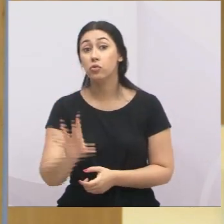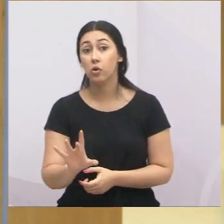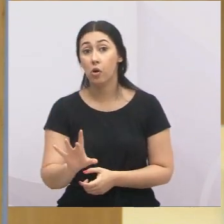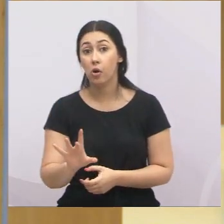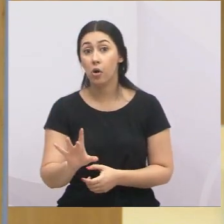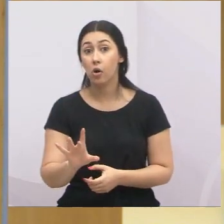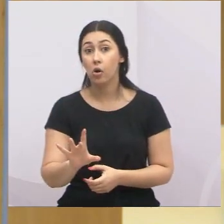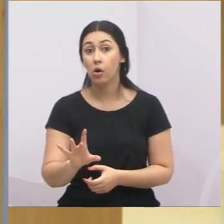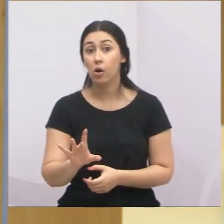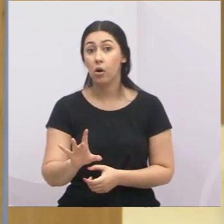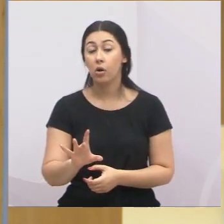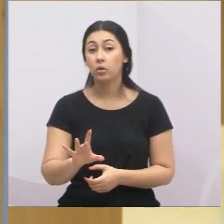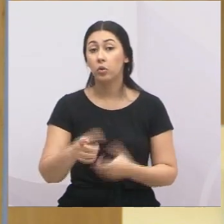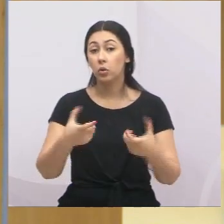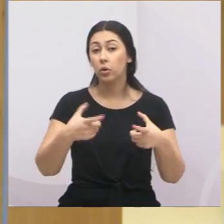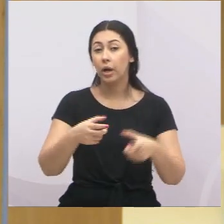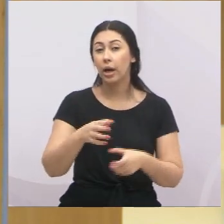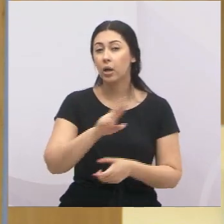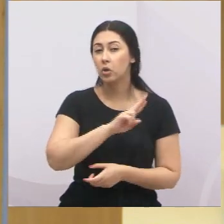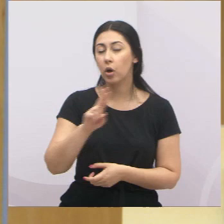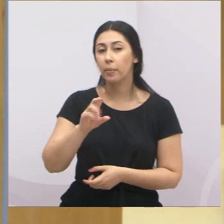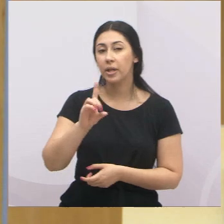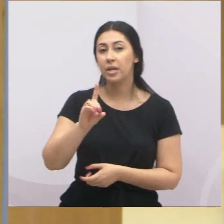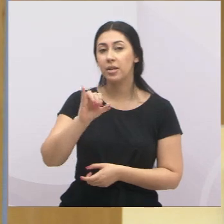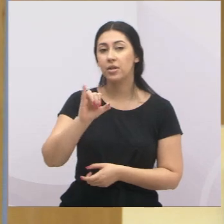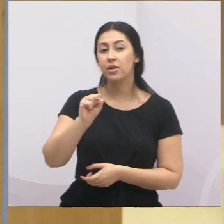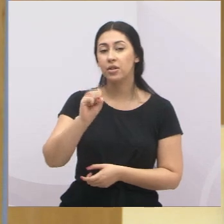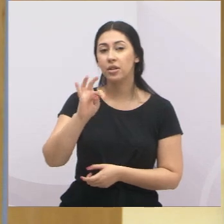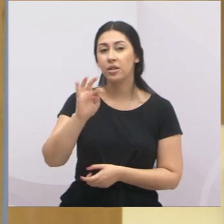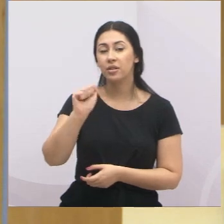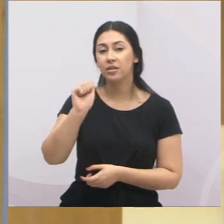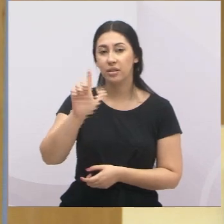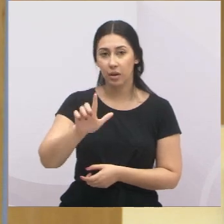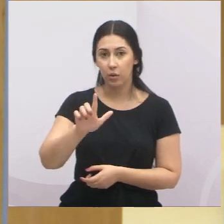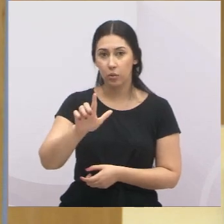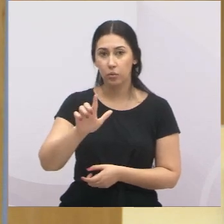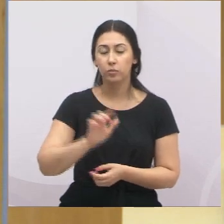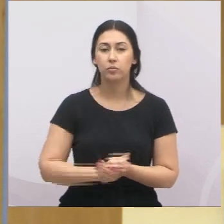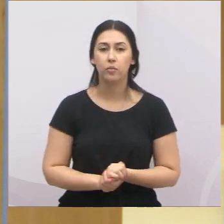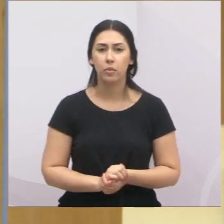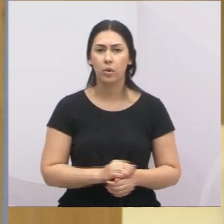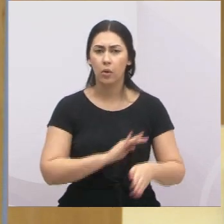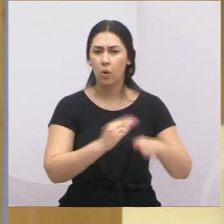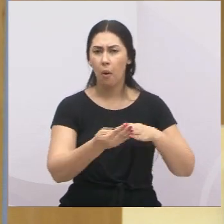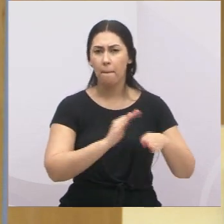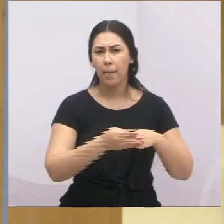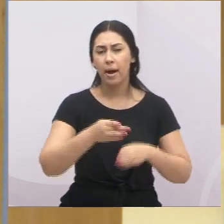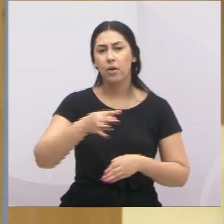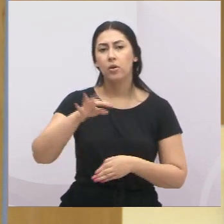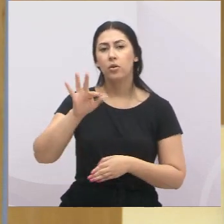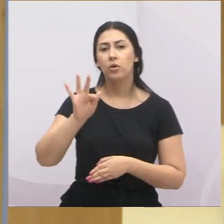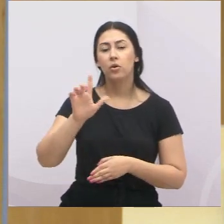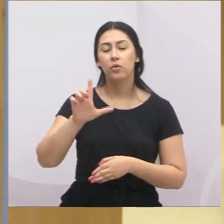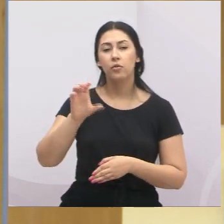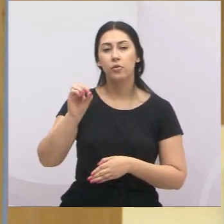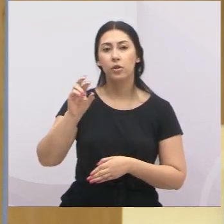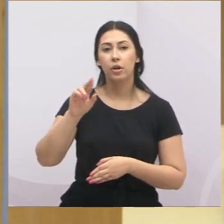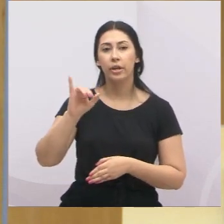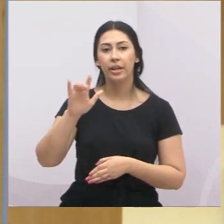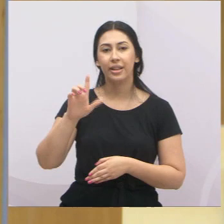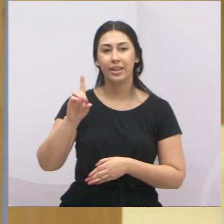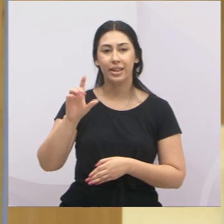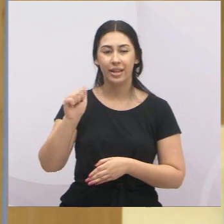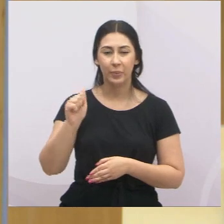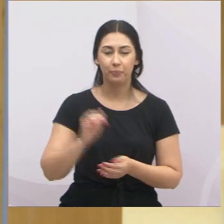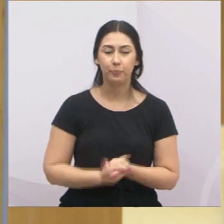na Antiga Distal, na Rua Lasca, número 70, no Jardim Flórida. A UPA do Dr.